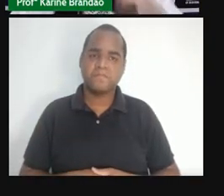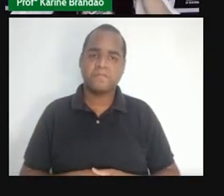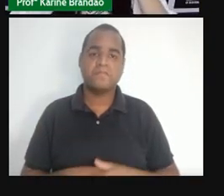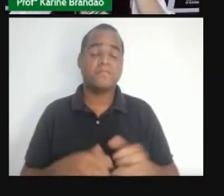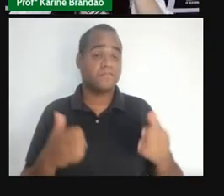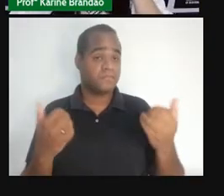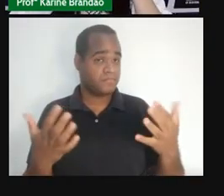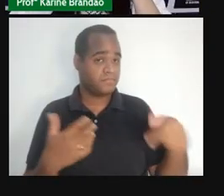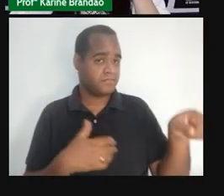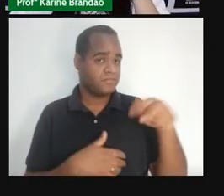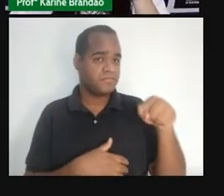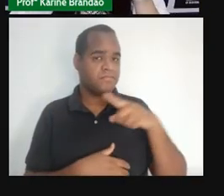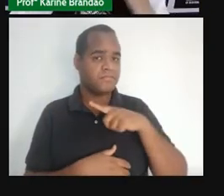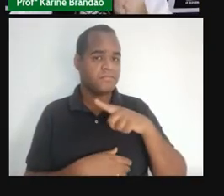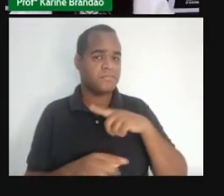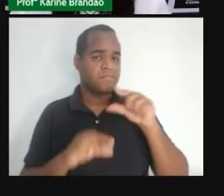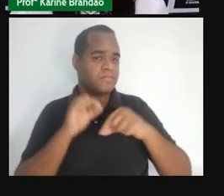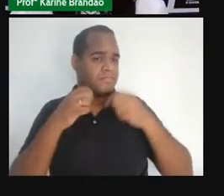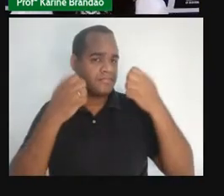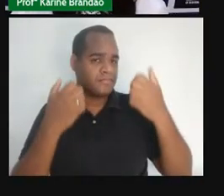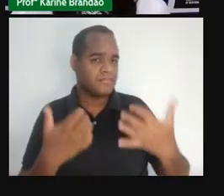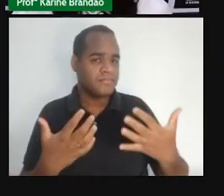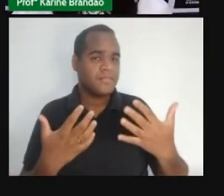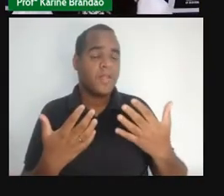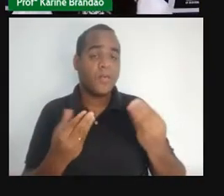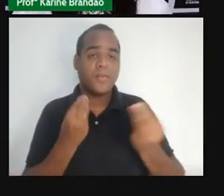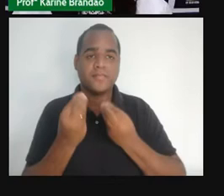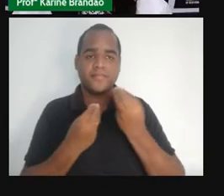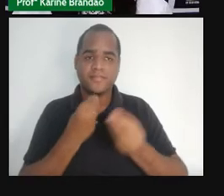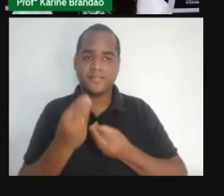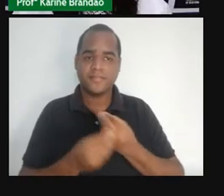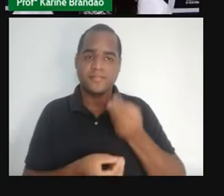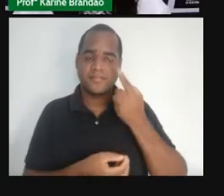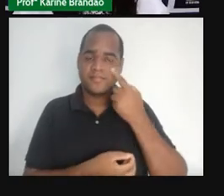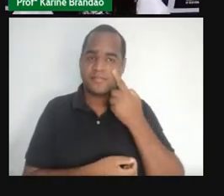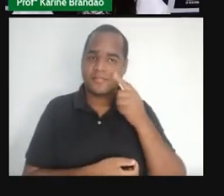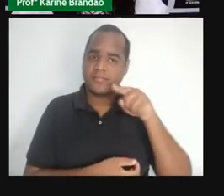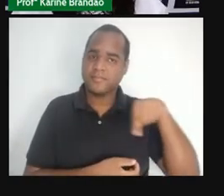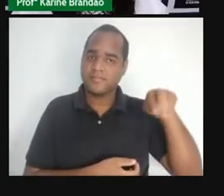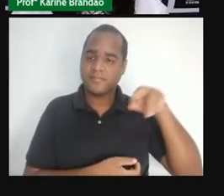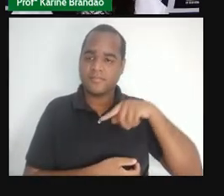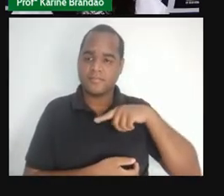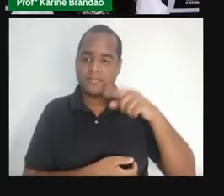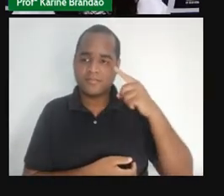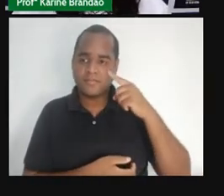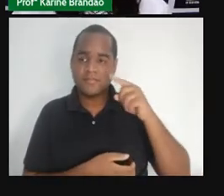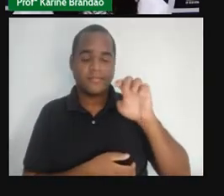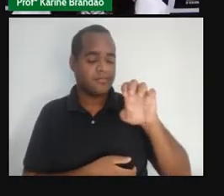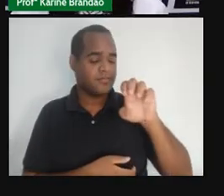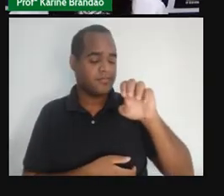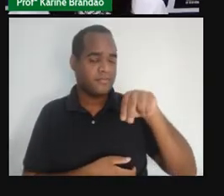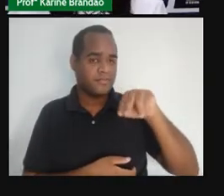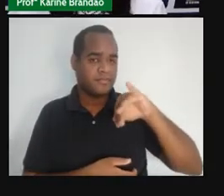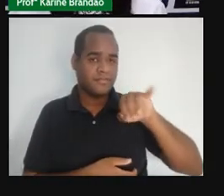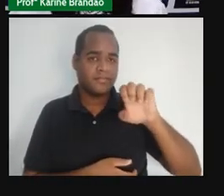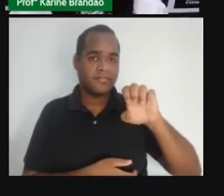nós começamos, né? Essa revisão, também com a questão do INSEJA, do ano de 2017,